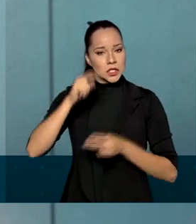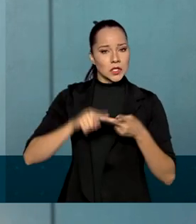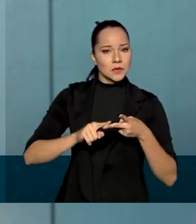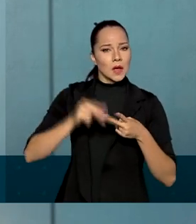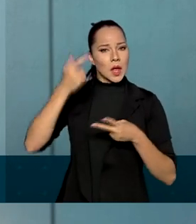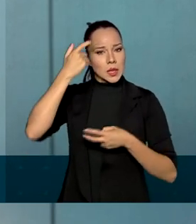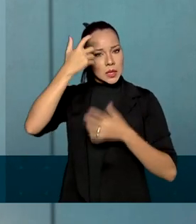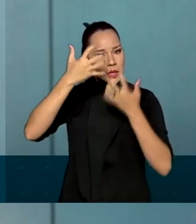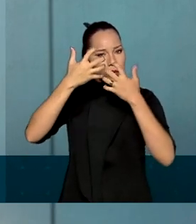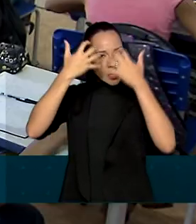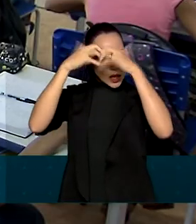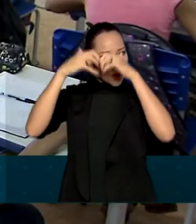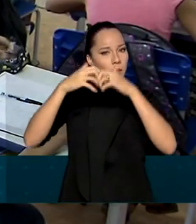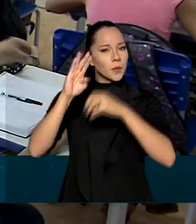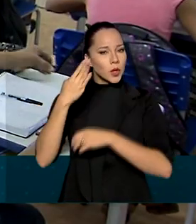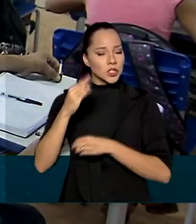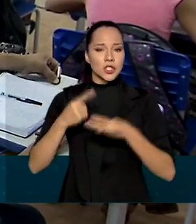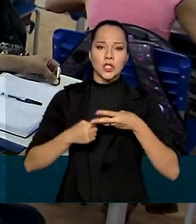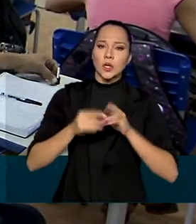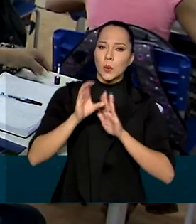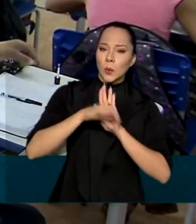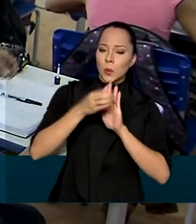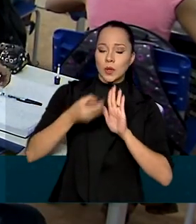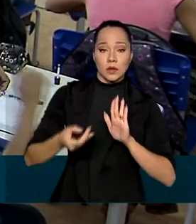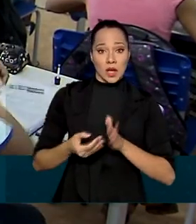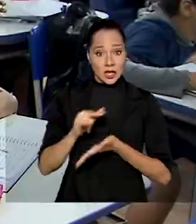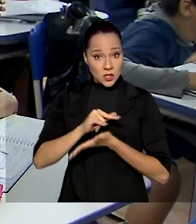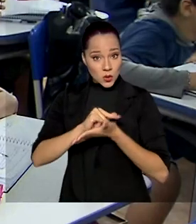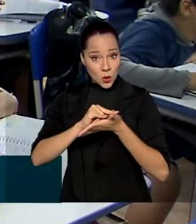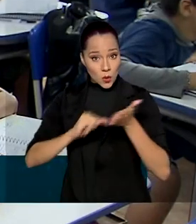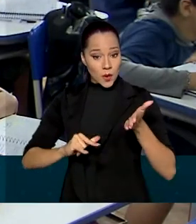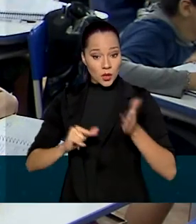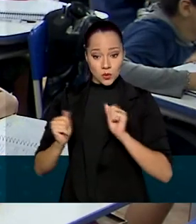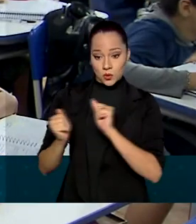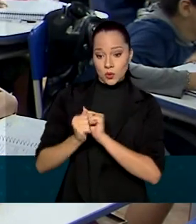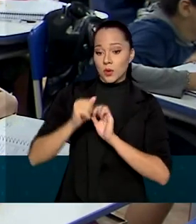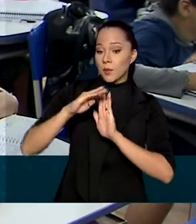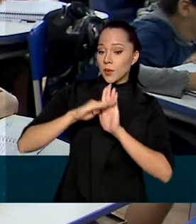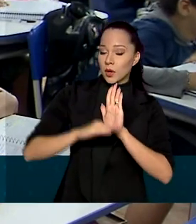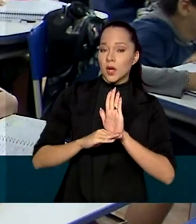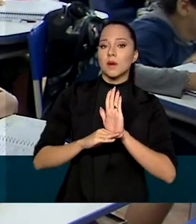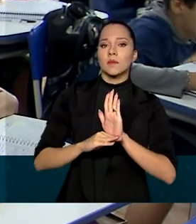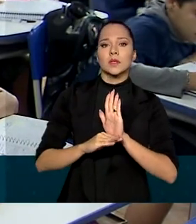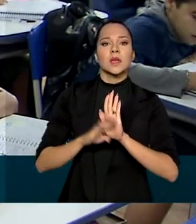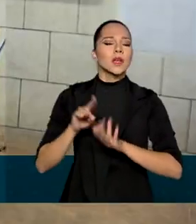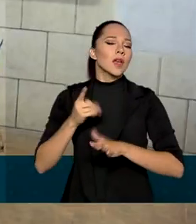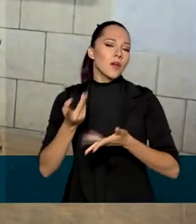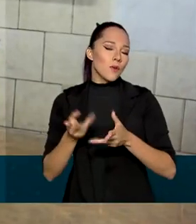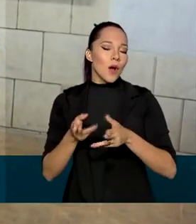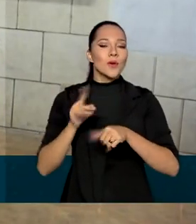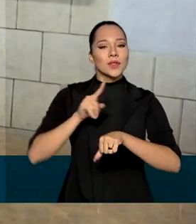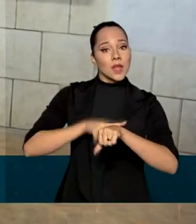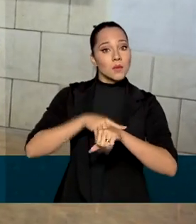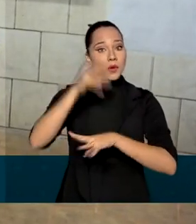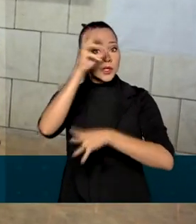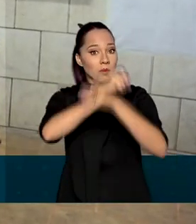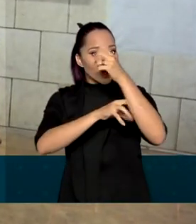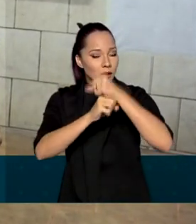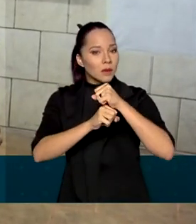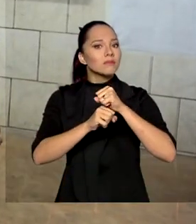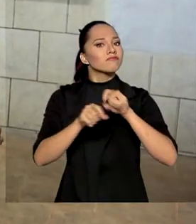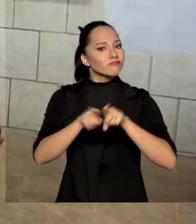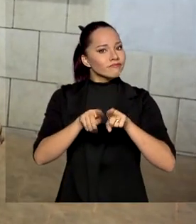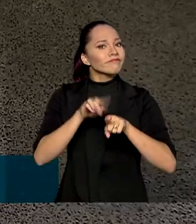neurobiologia, currículo. O documento se junta a programas como o Tempo de Aprender, que também se